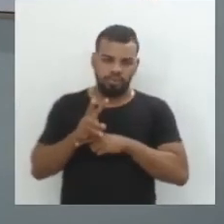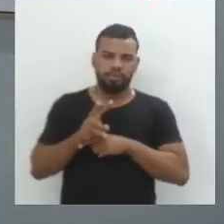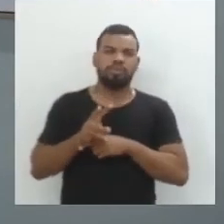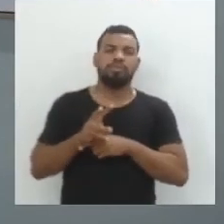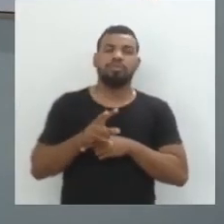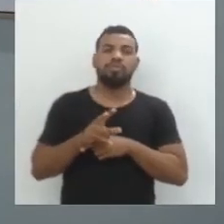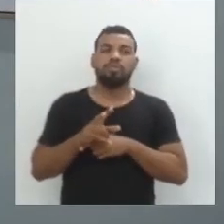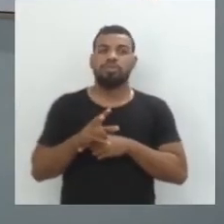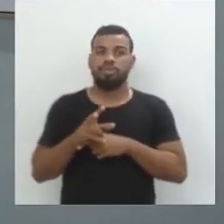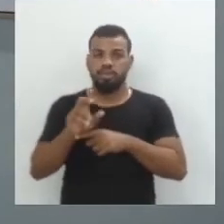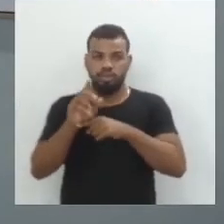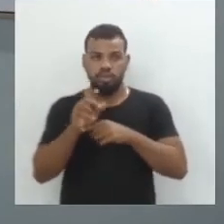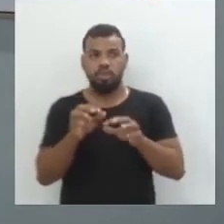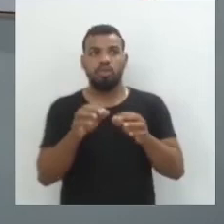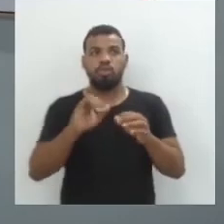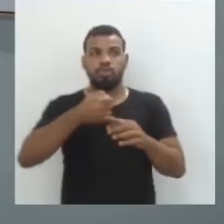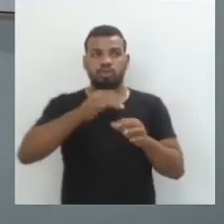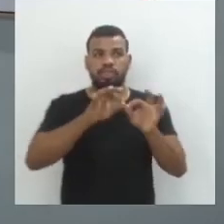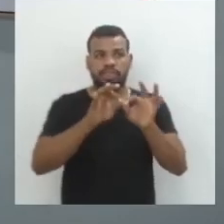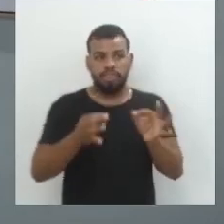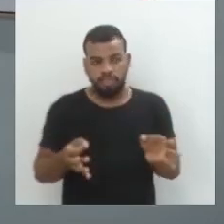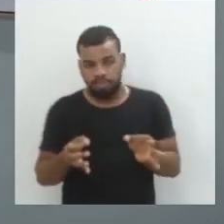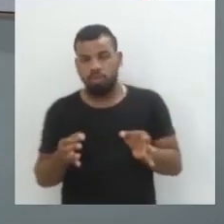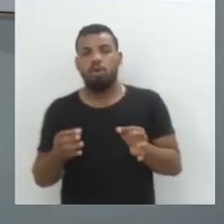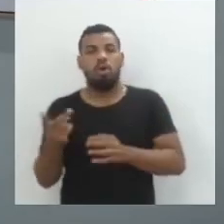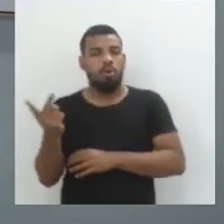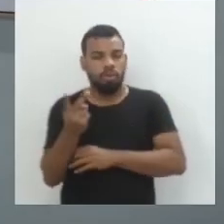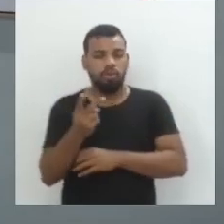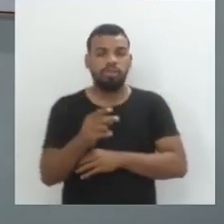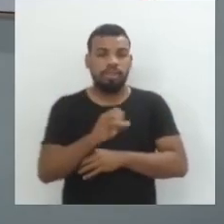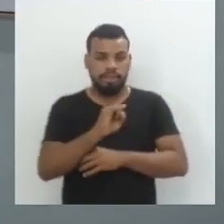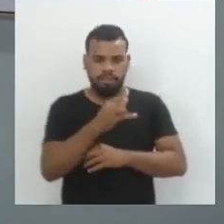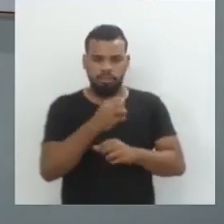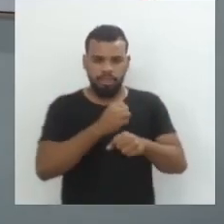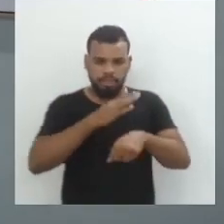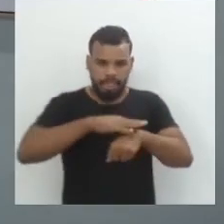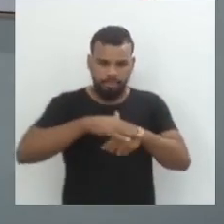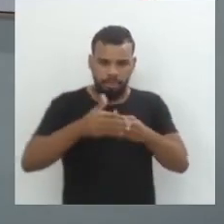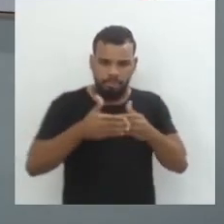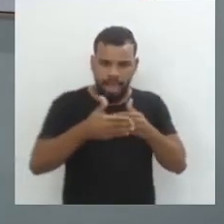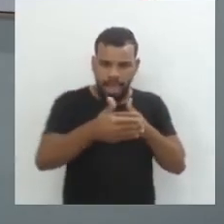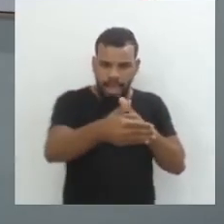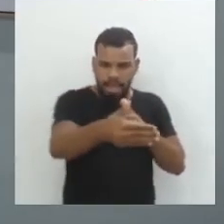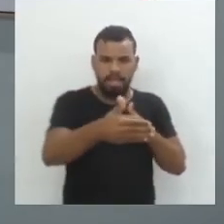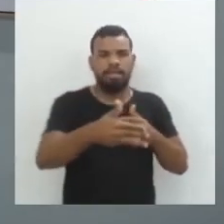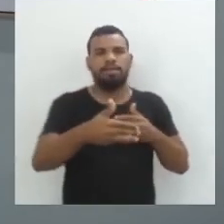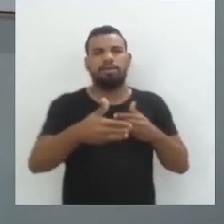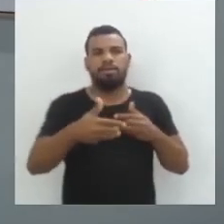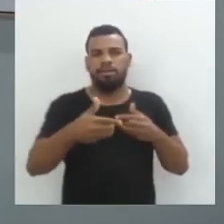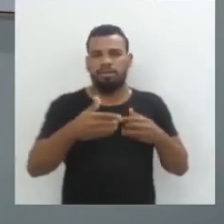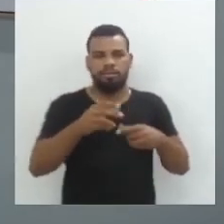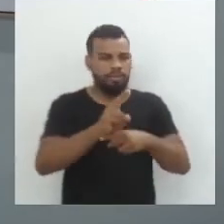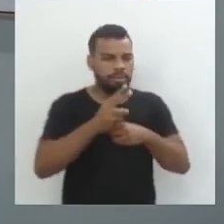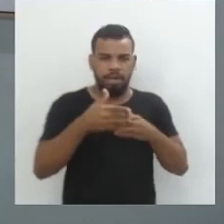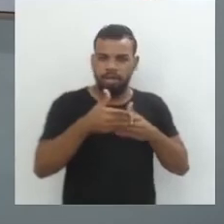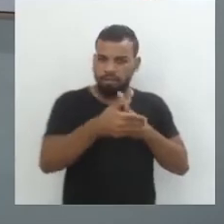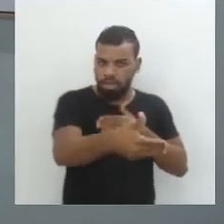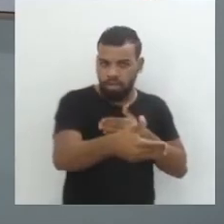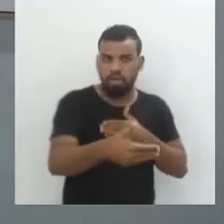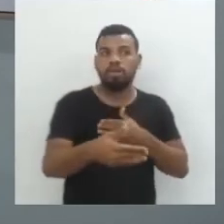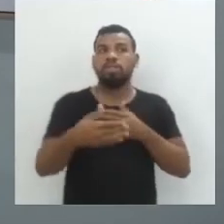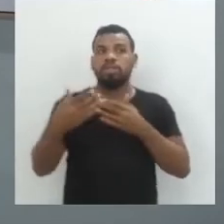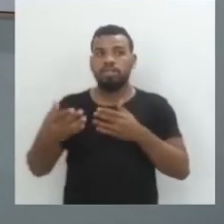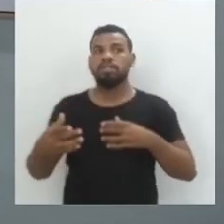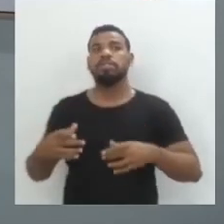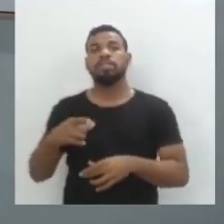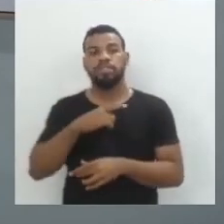valor a juros simples ou compostos, existe quanto maior for o tempo de investimento ou do empréstimo, a gente